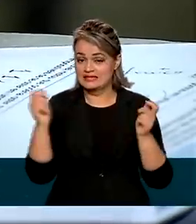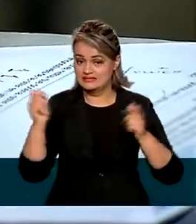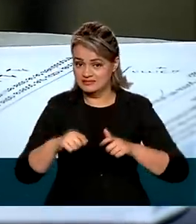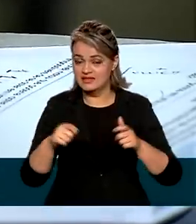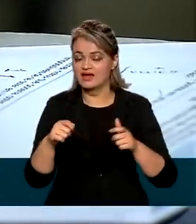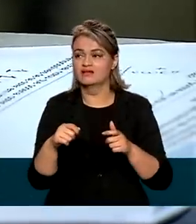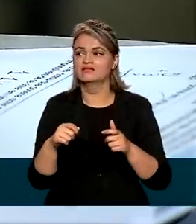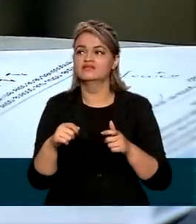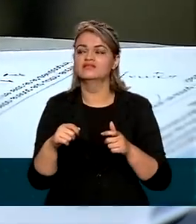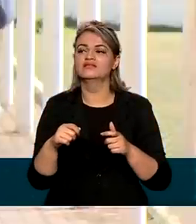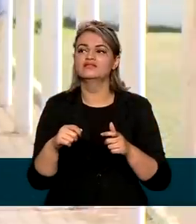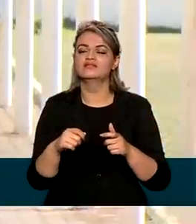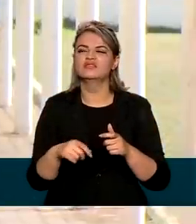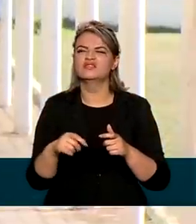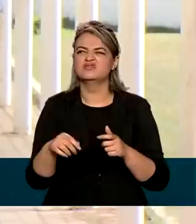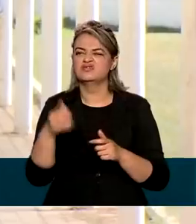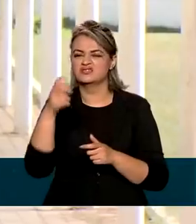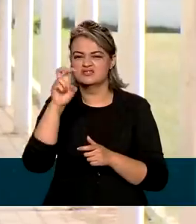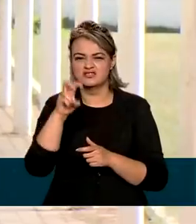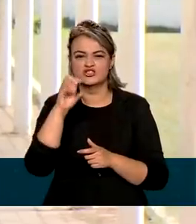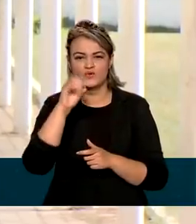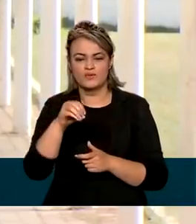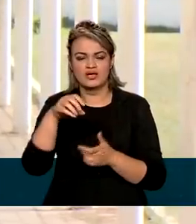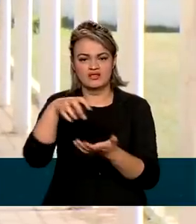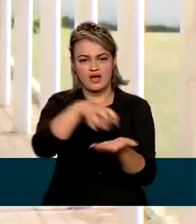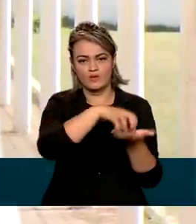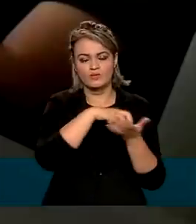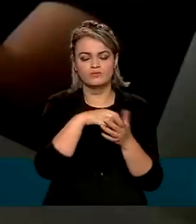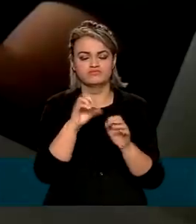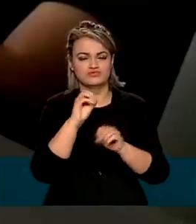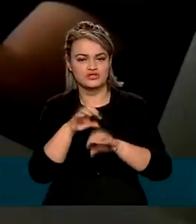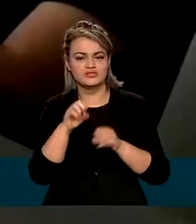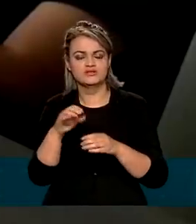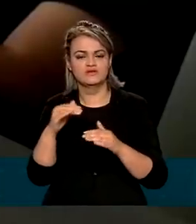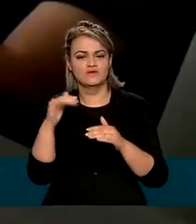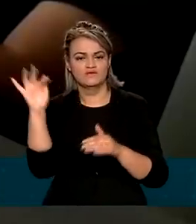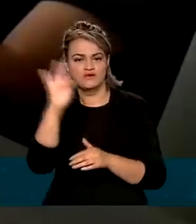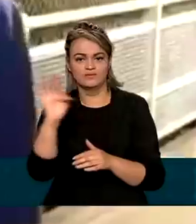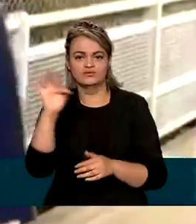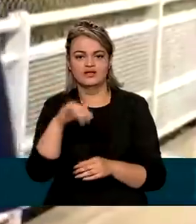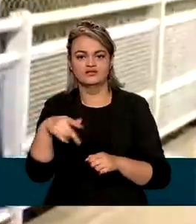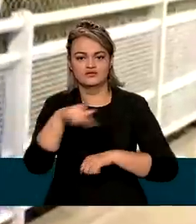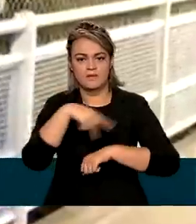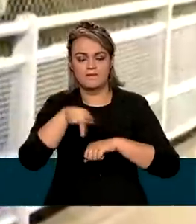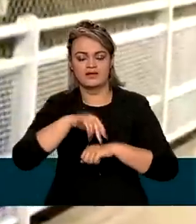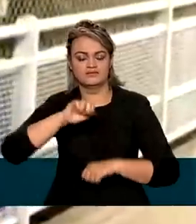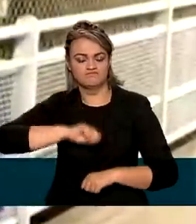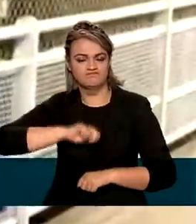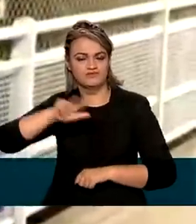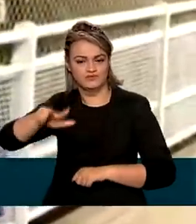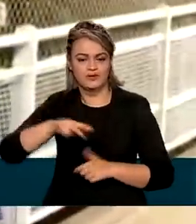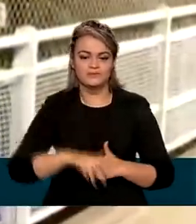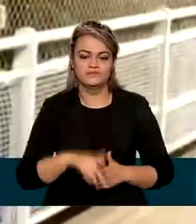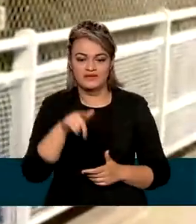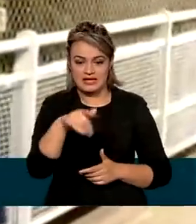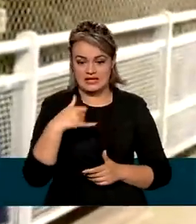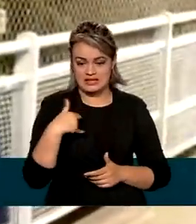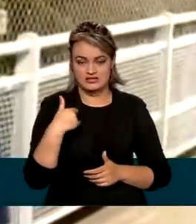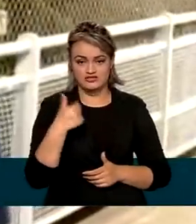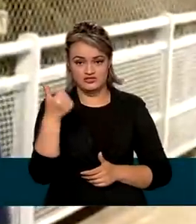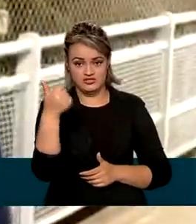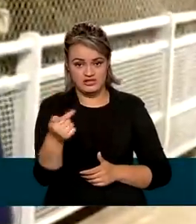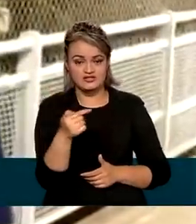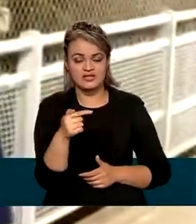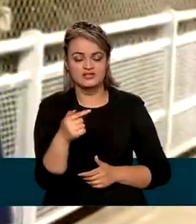aceito em mais de 50 instituições de educação superior em Portugal. Este estudante de 17